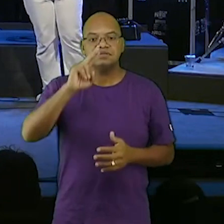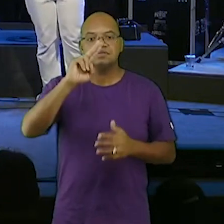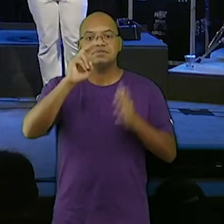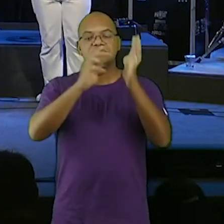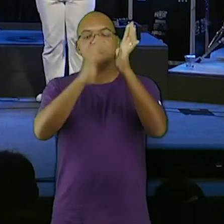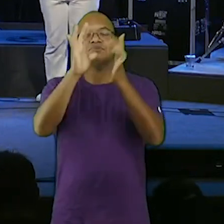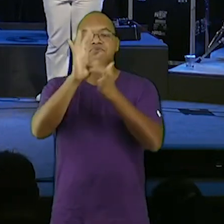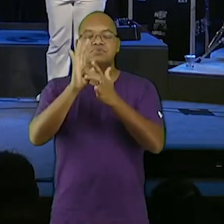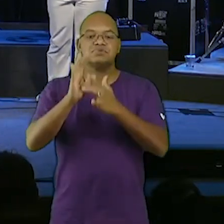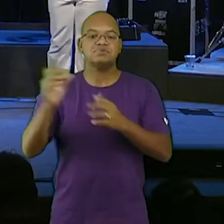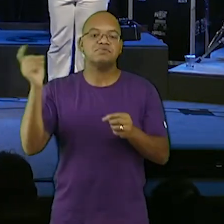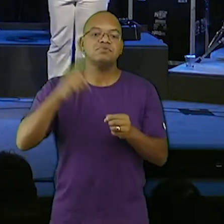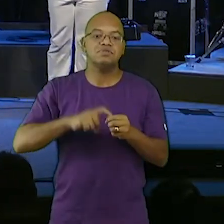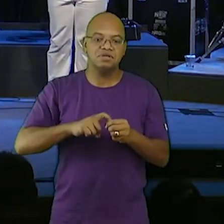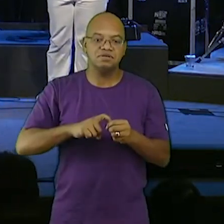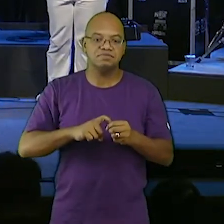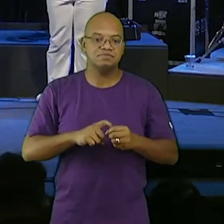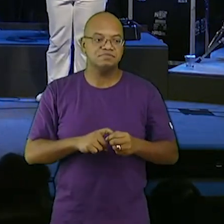comer o pão